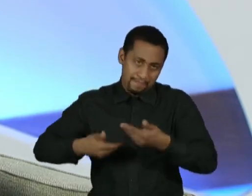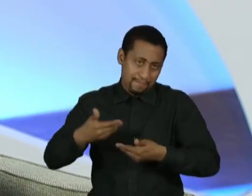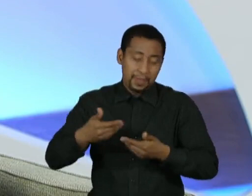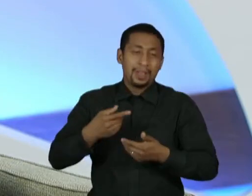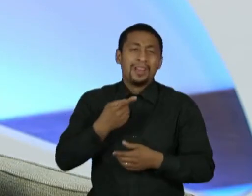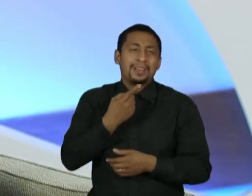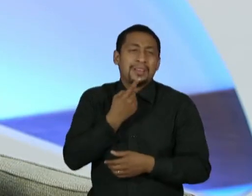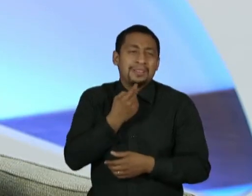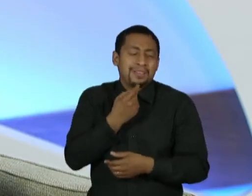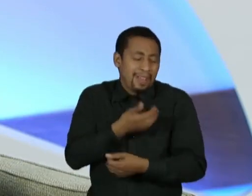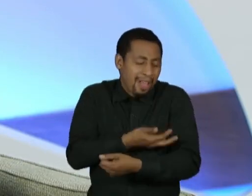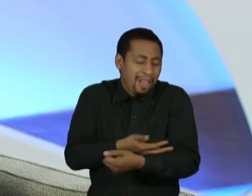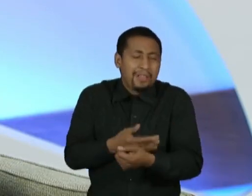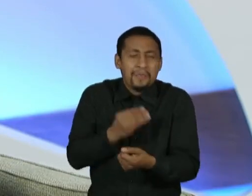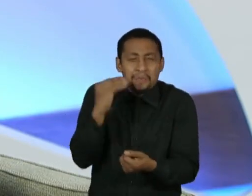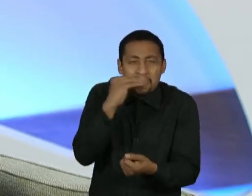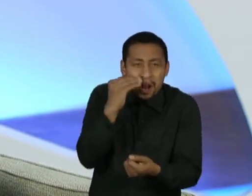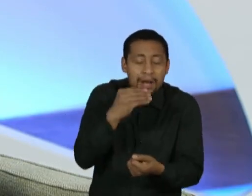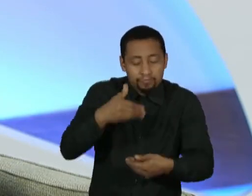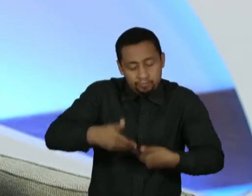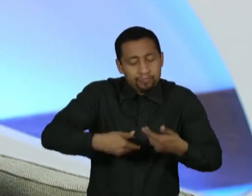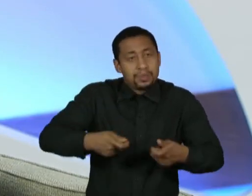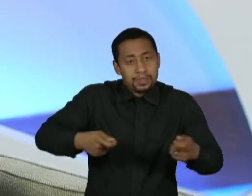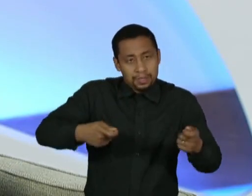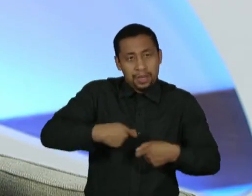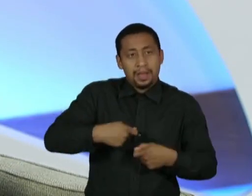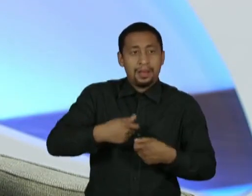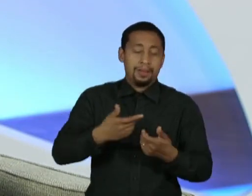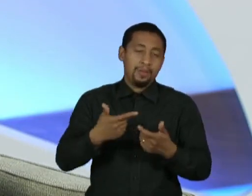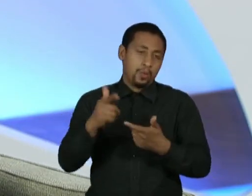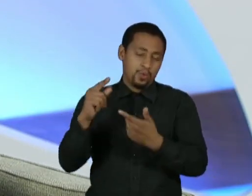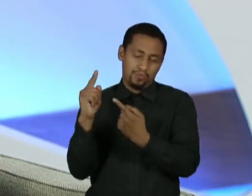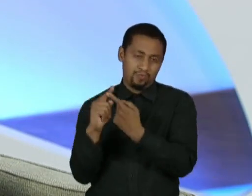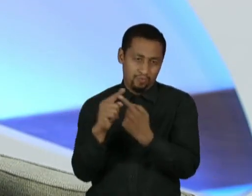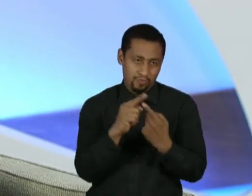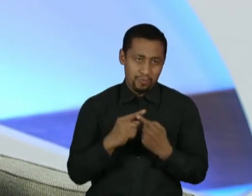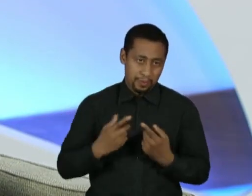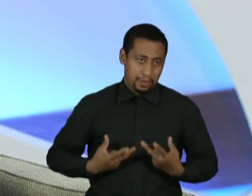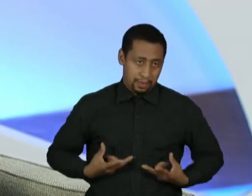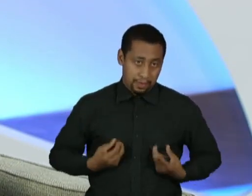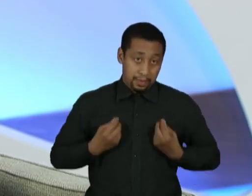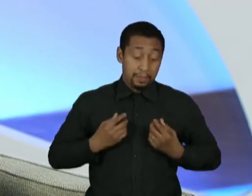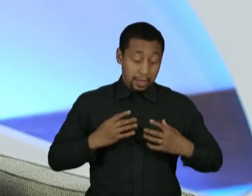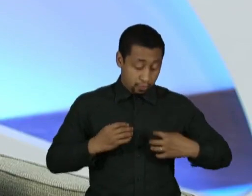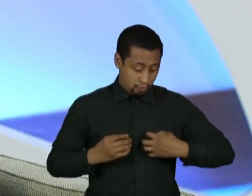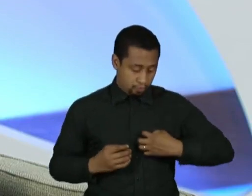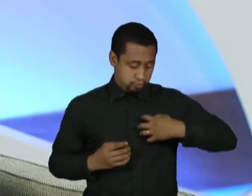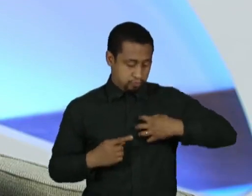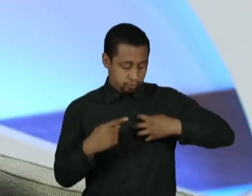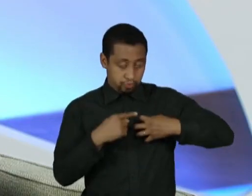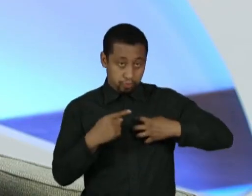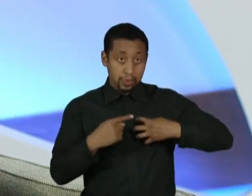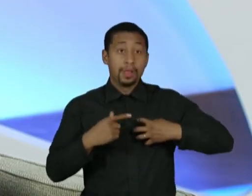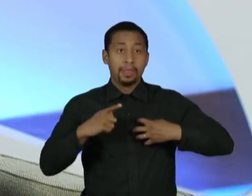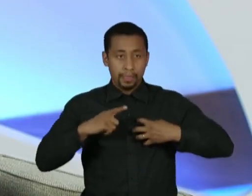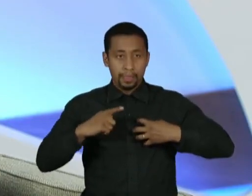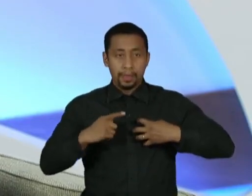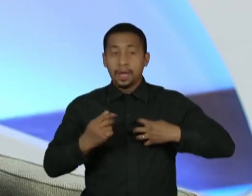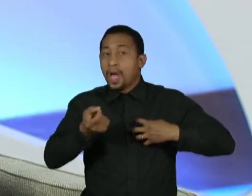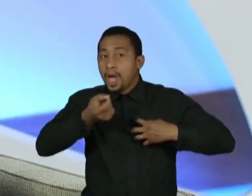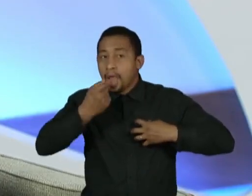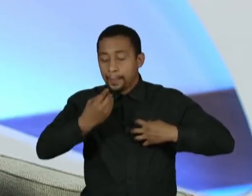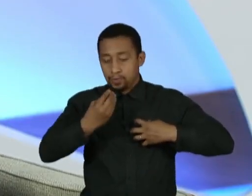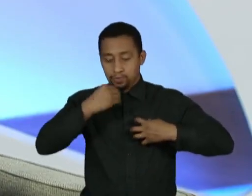Os anticorpos conjugados à droga, que são drogas que se ligam especificamente ao tumor e liberam dentro dele uma substância tóxica e não na